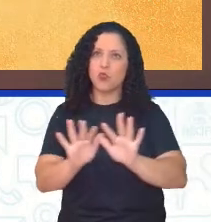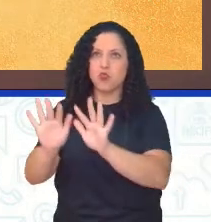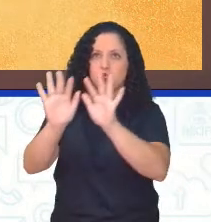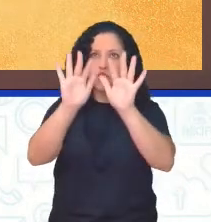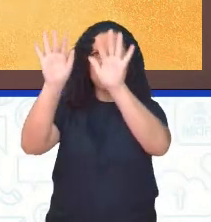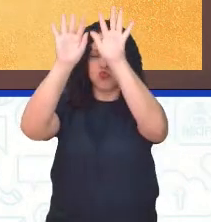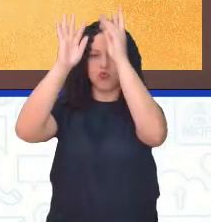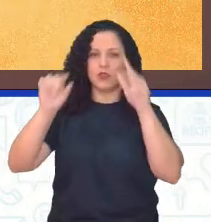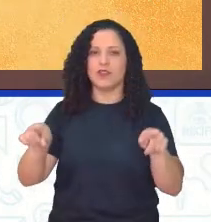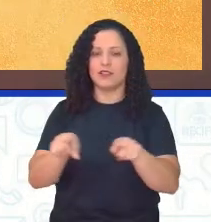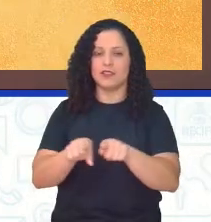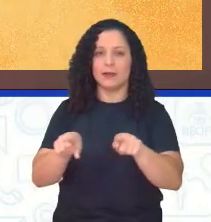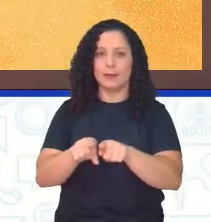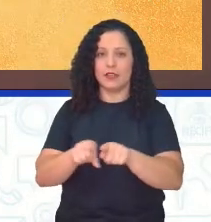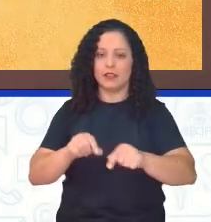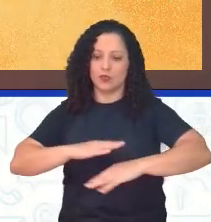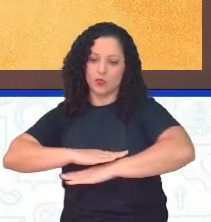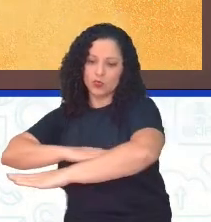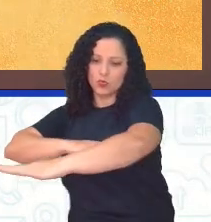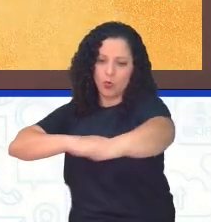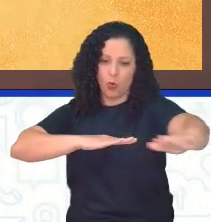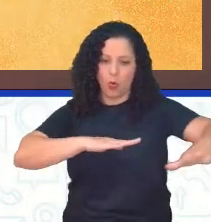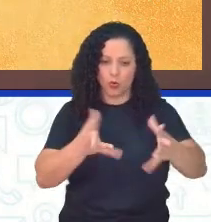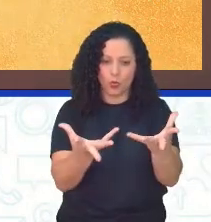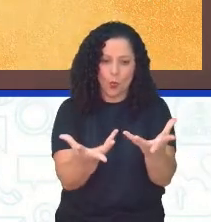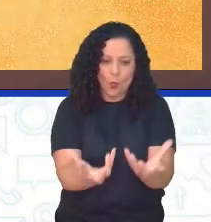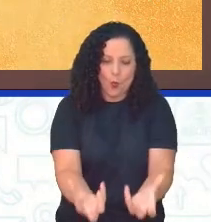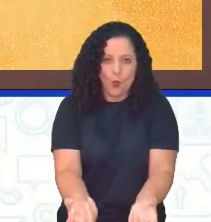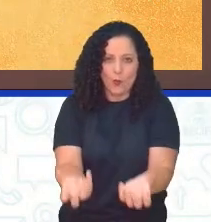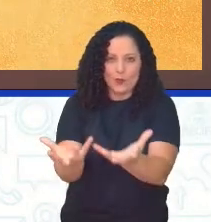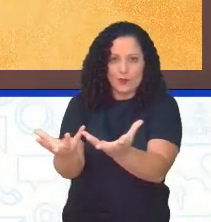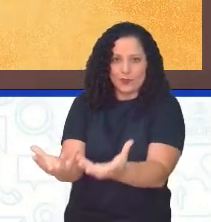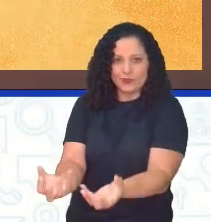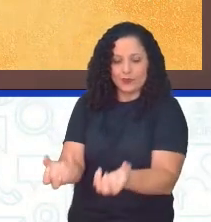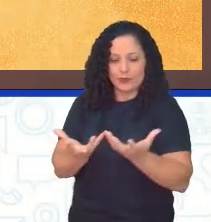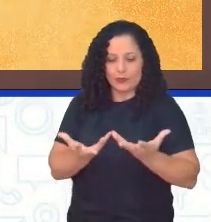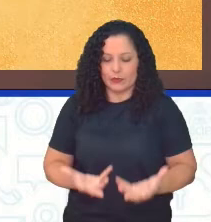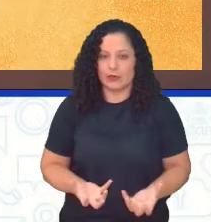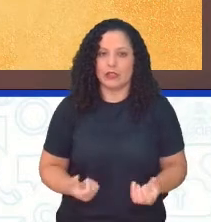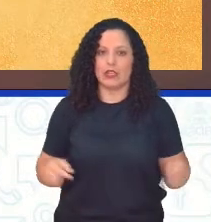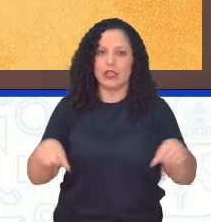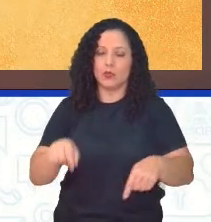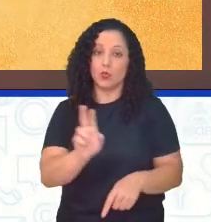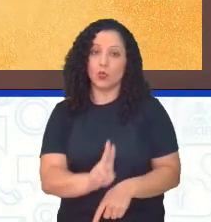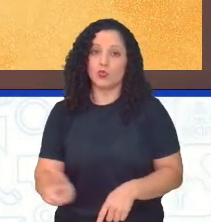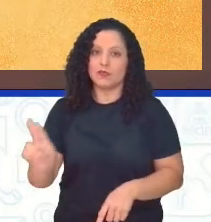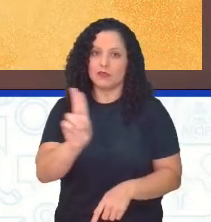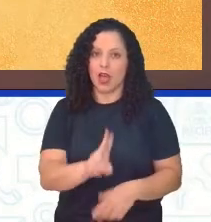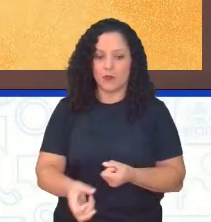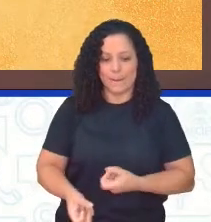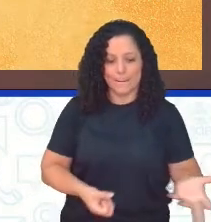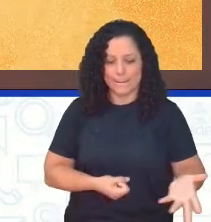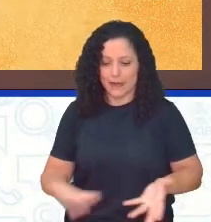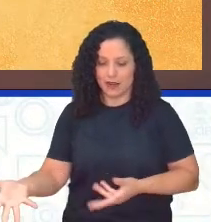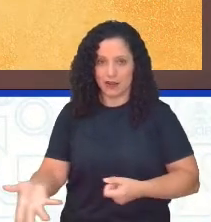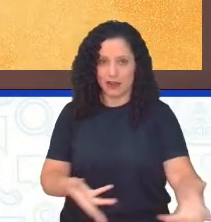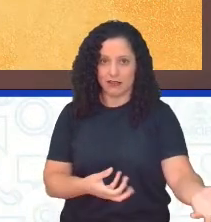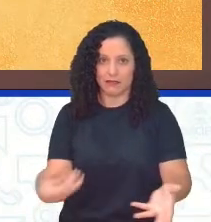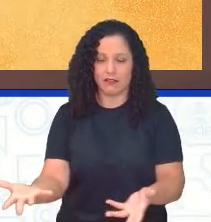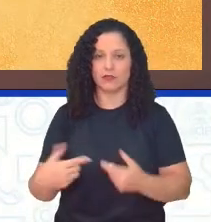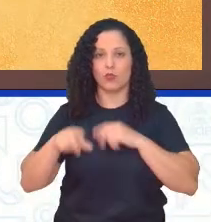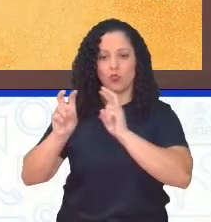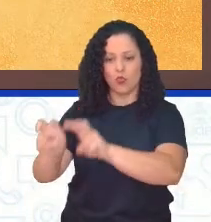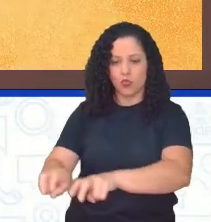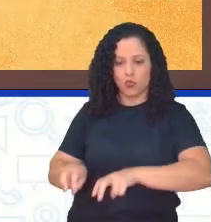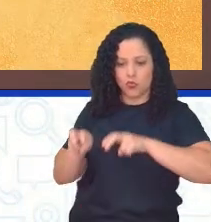da perda do solo. O solo, quando ele é utilizado para plantação, quando ele é utilizado para pecuária, ele